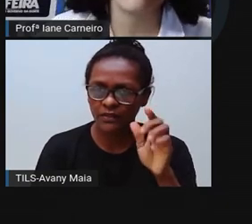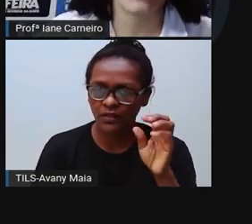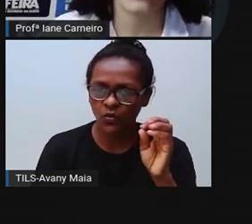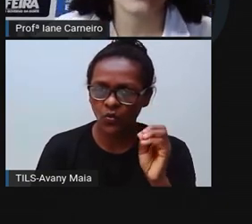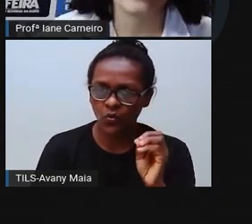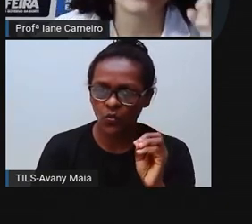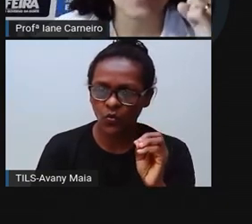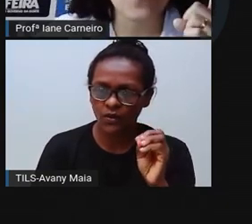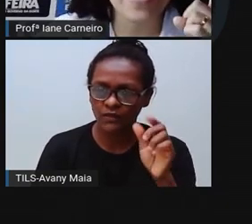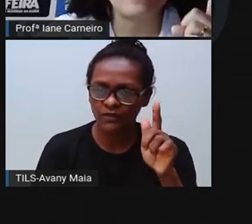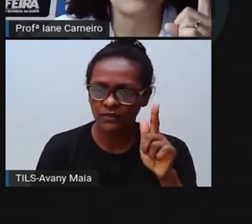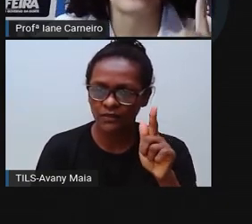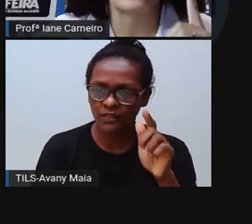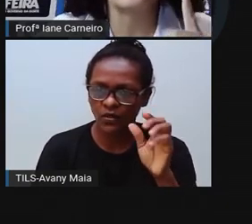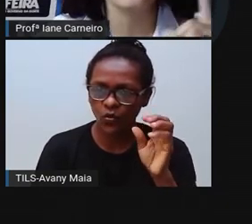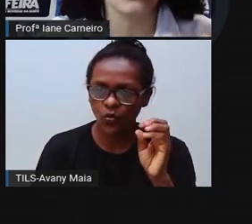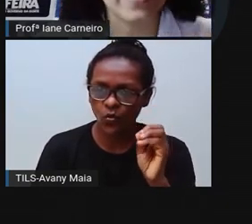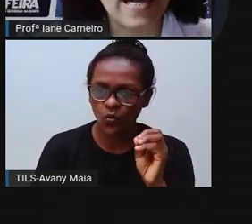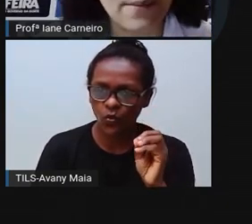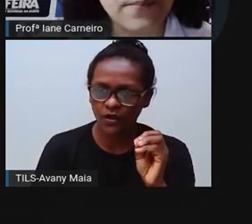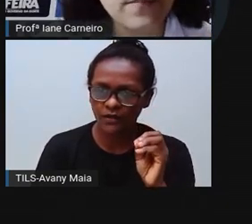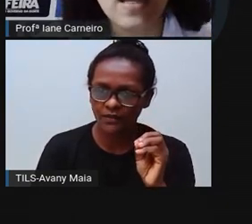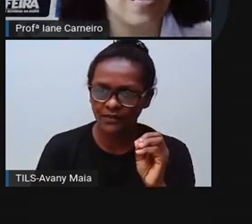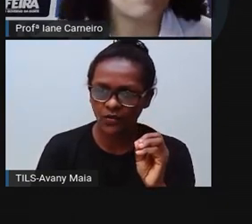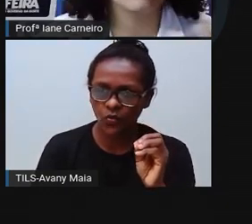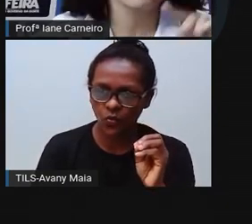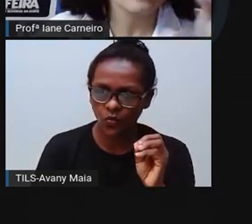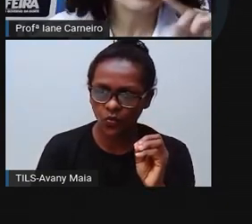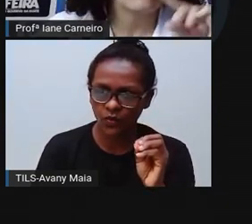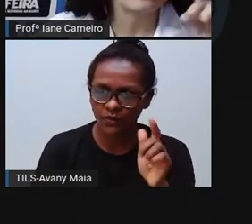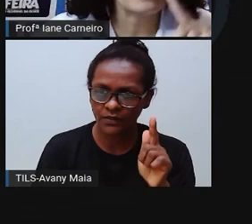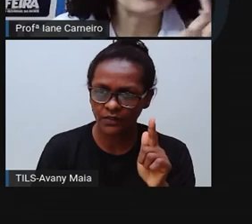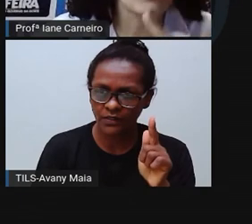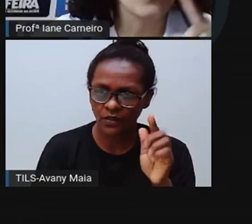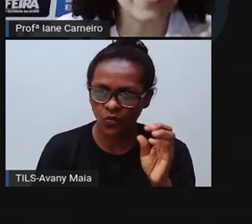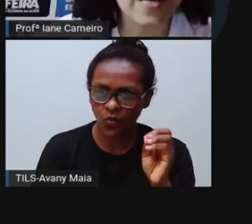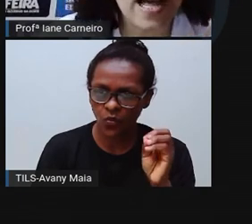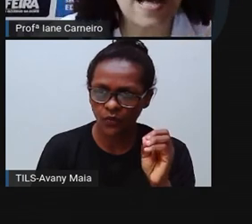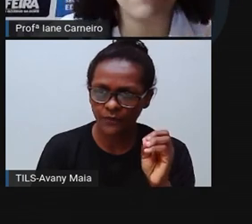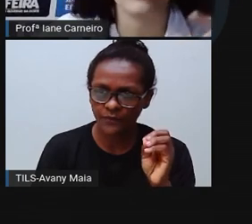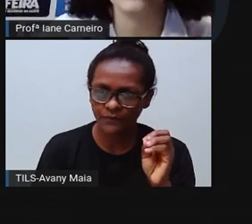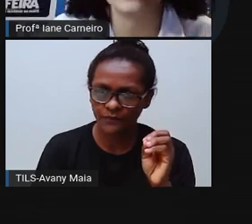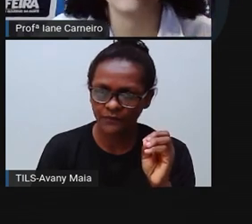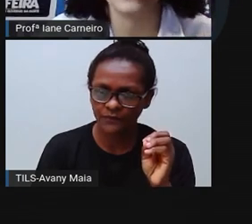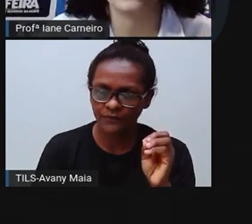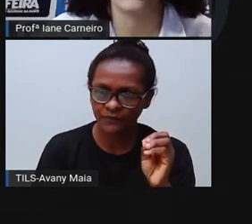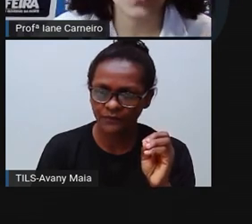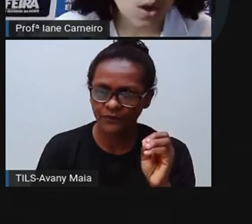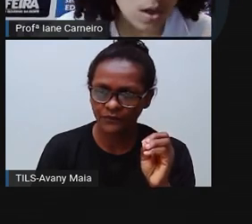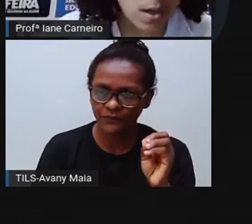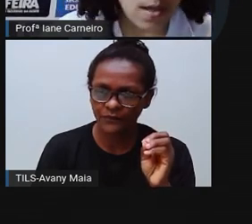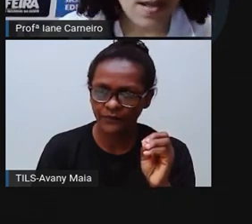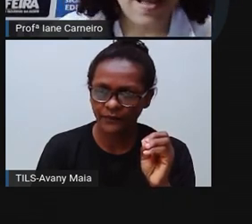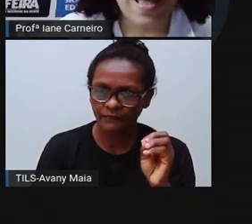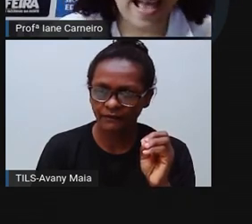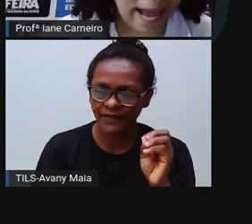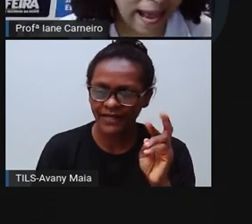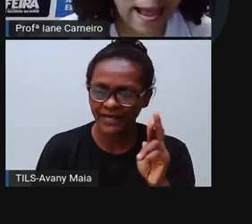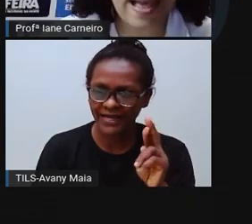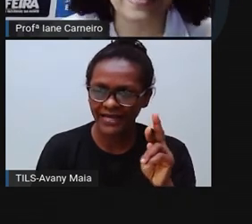Se a pró colocar só um Rê, vai ficar Gangorra. A pró não quer escrever Gangorra. A pró quer escrever Gangorra.